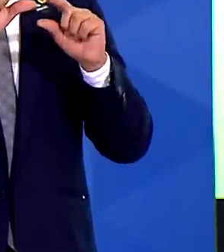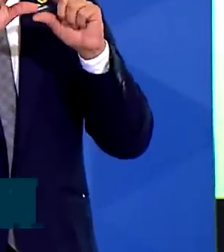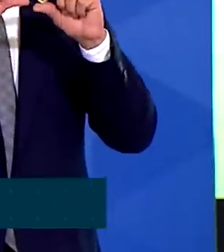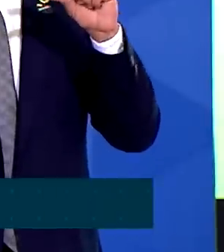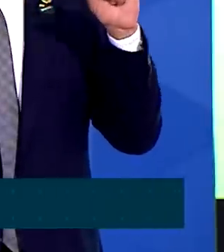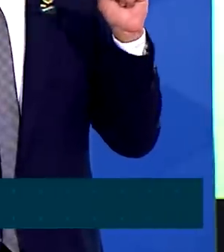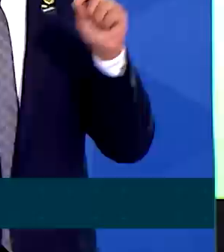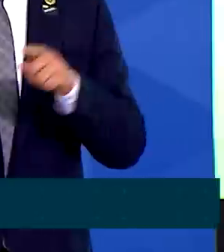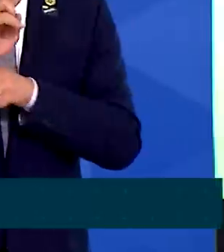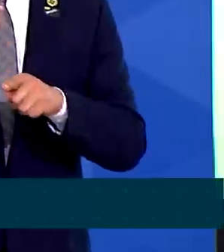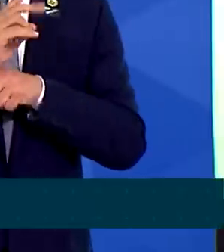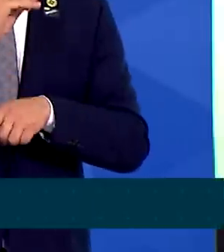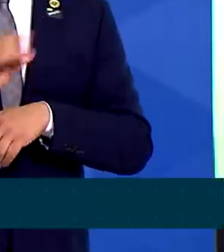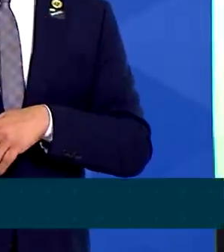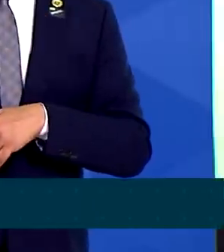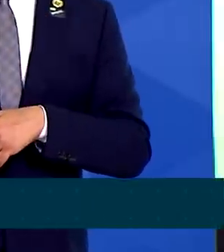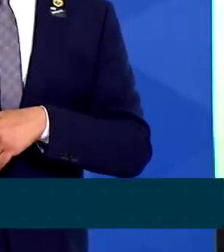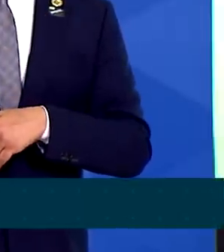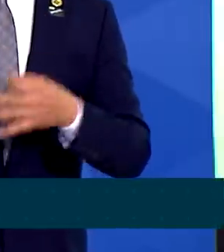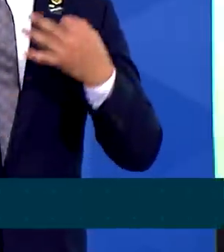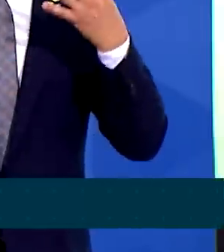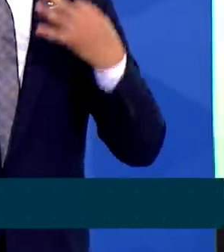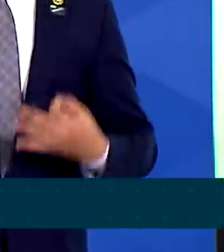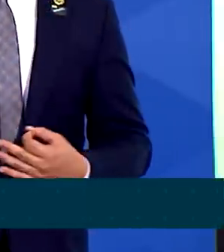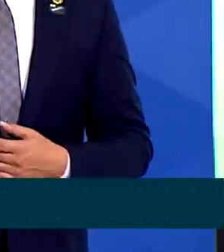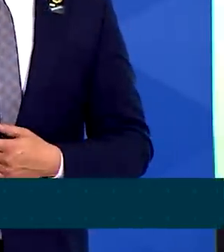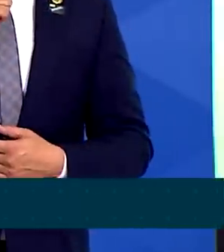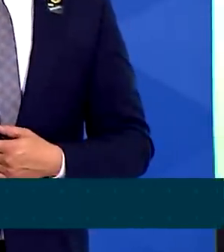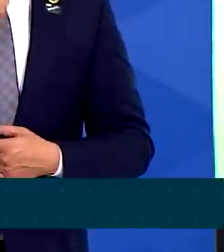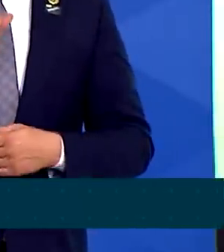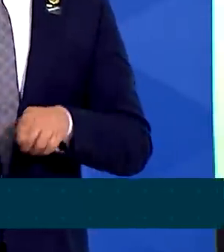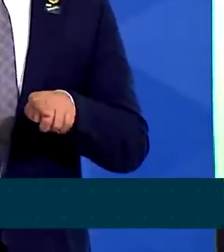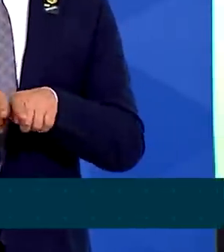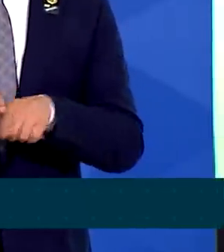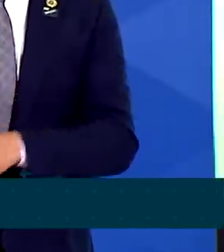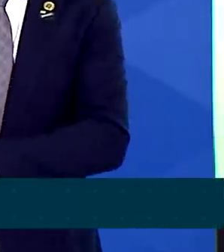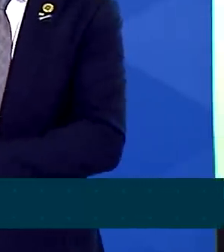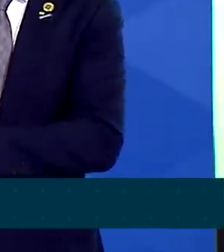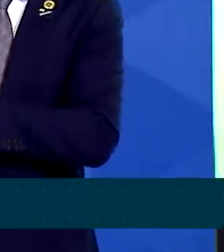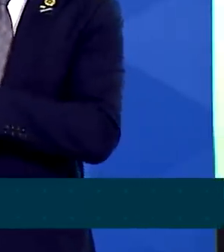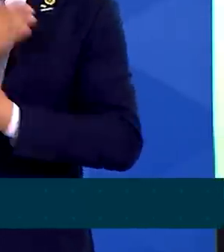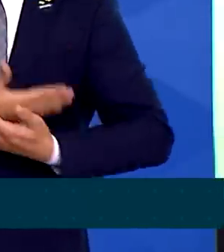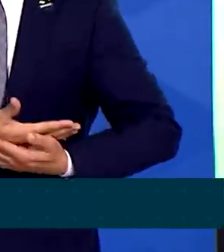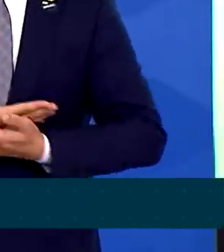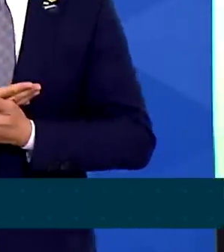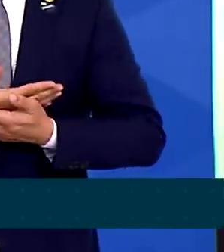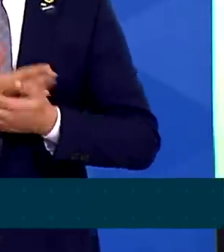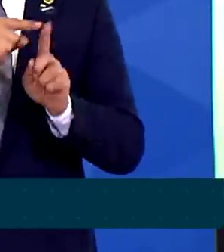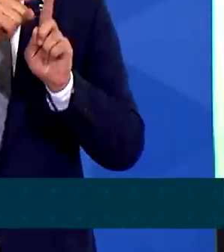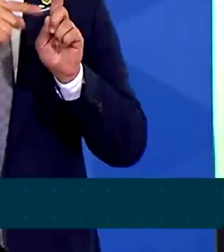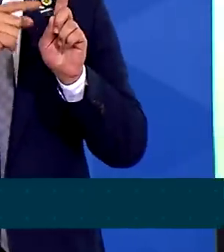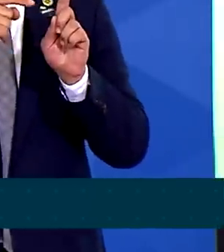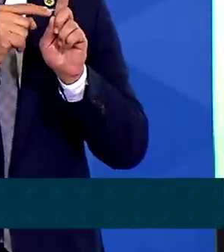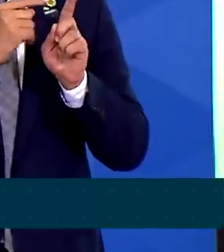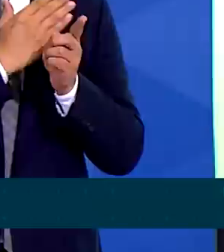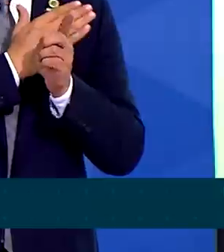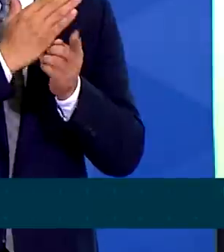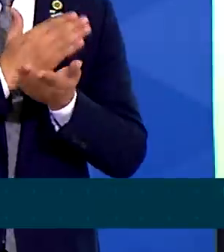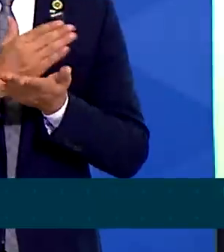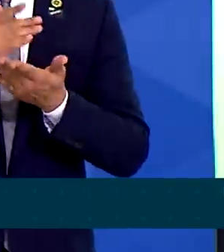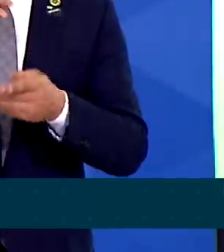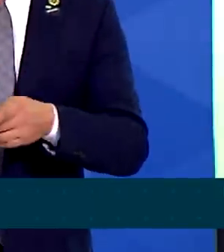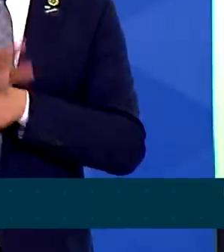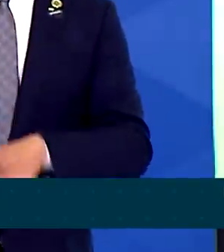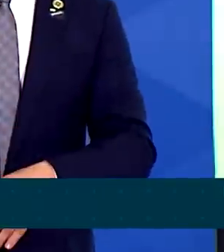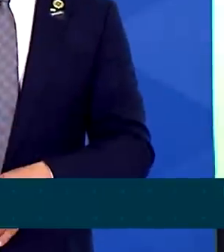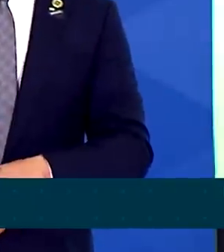dignidade das mulheres no exercício da maternidade, desde a concepção até o cuidado com os filhos, com apoio